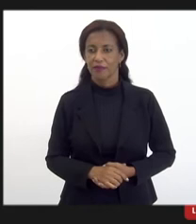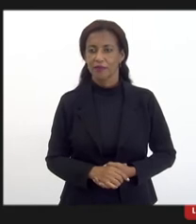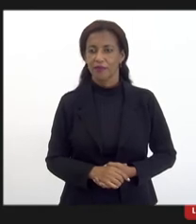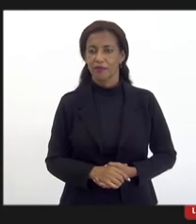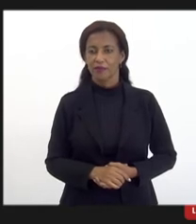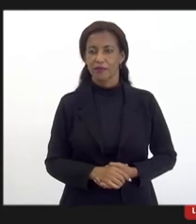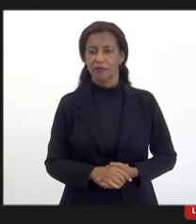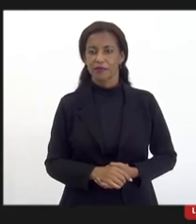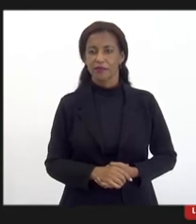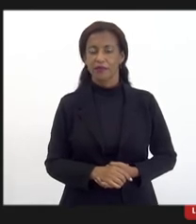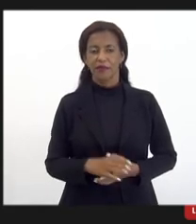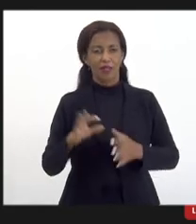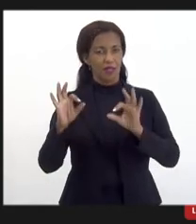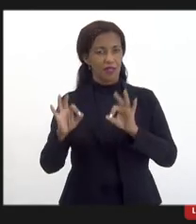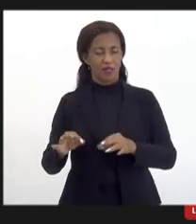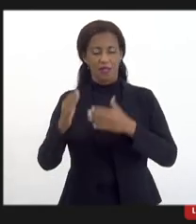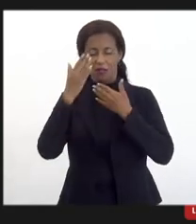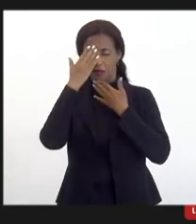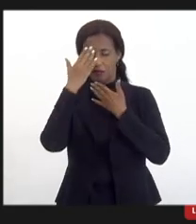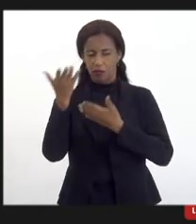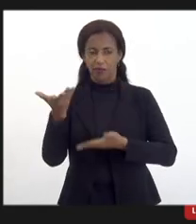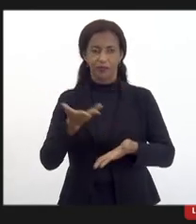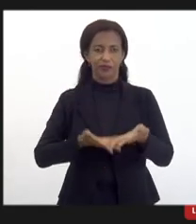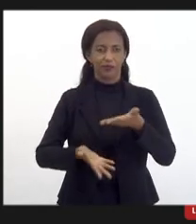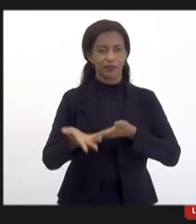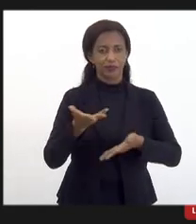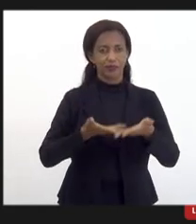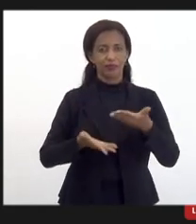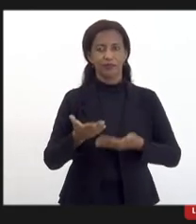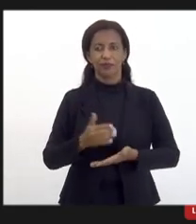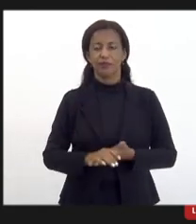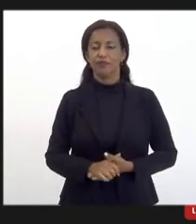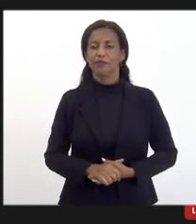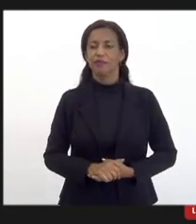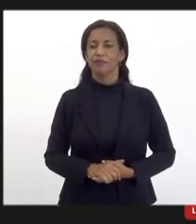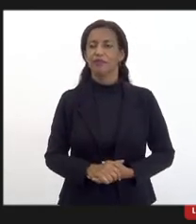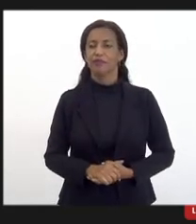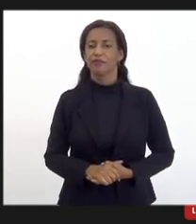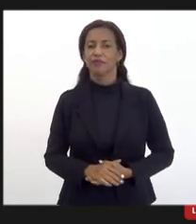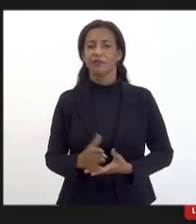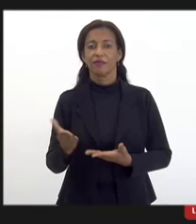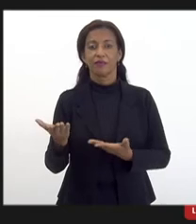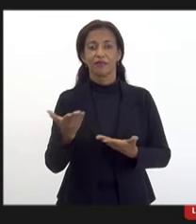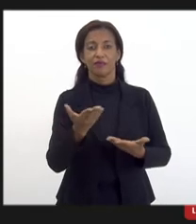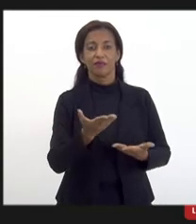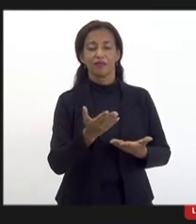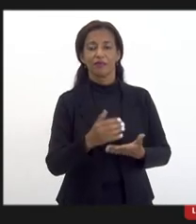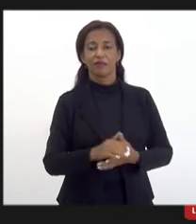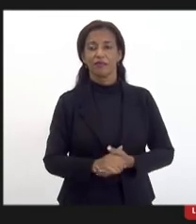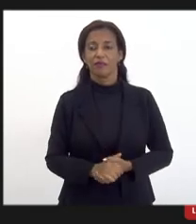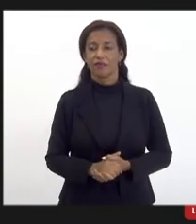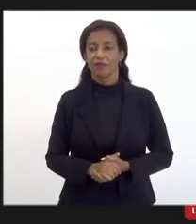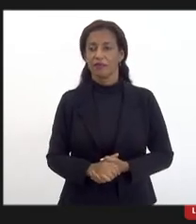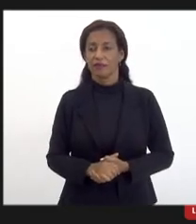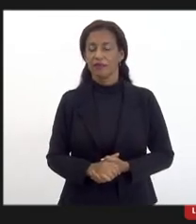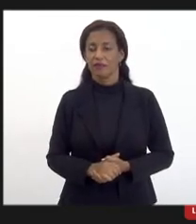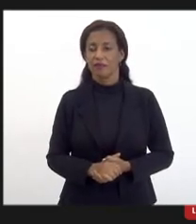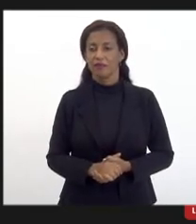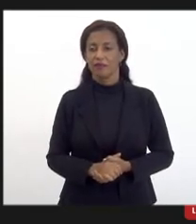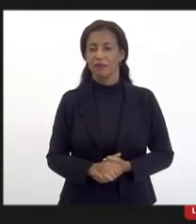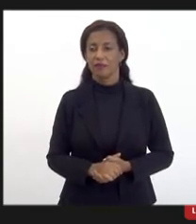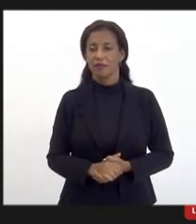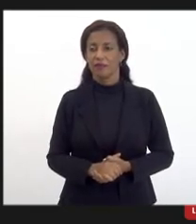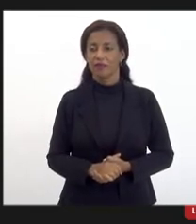tá certo muito obrigada pela sua participação Márcio Ferrari agora com a palavra o Bruno Galhardo